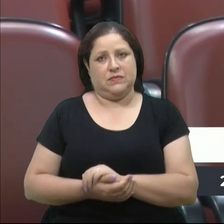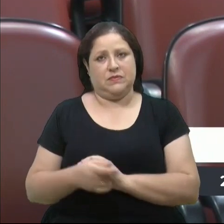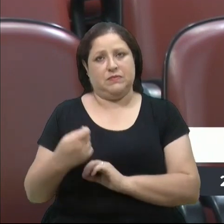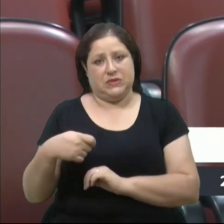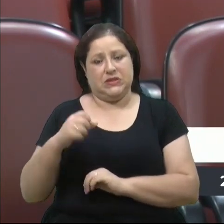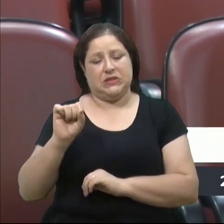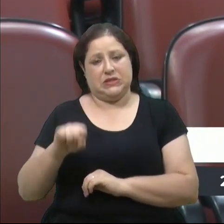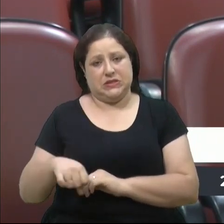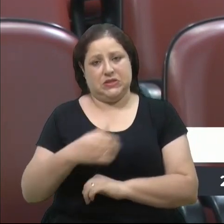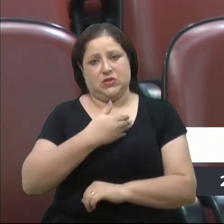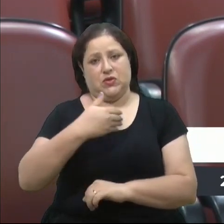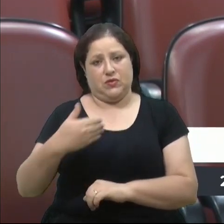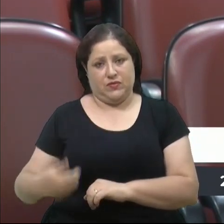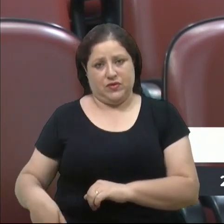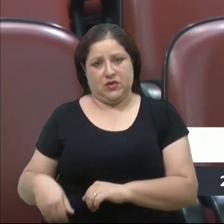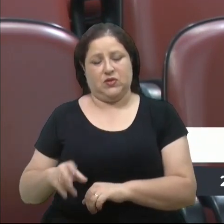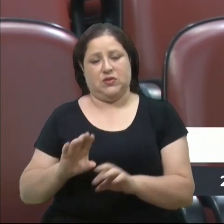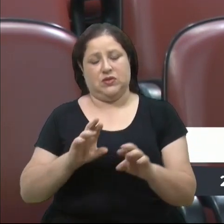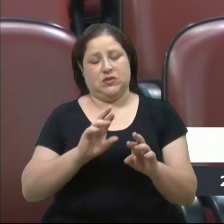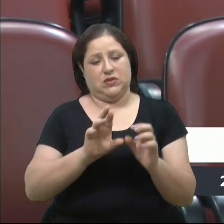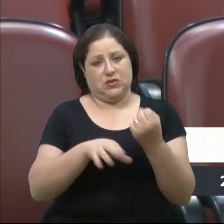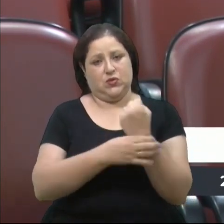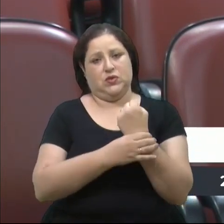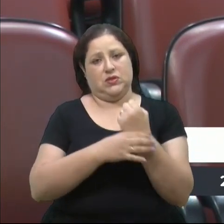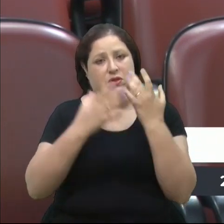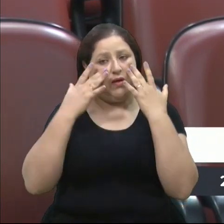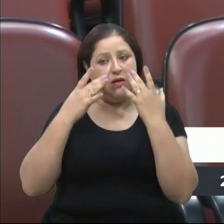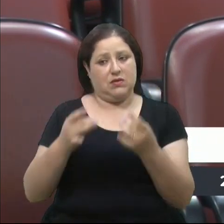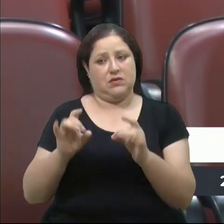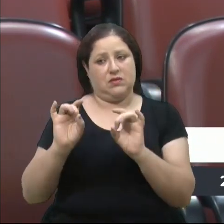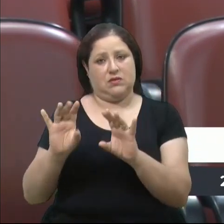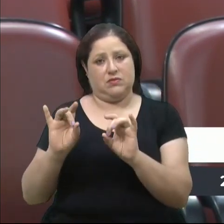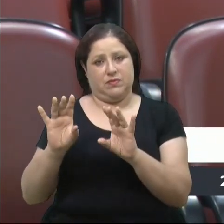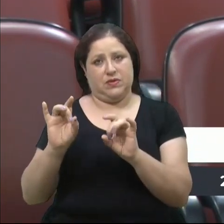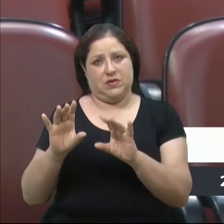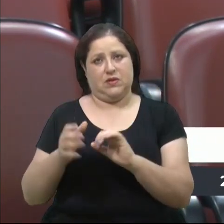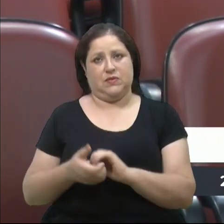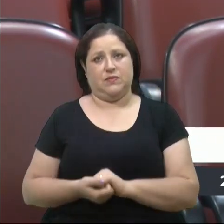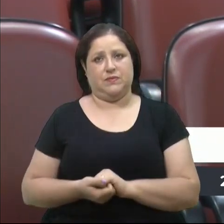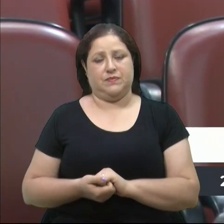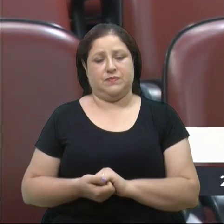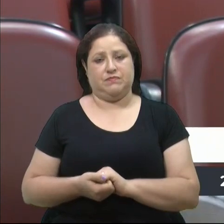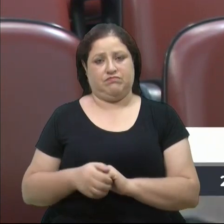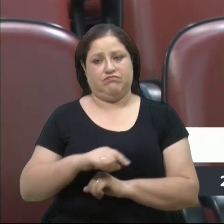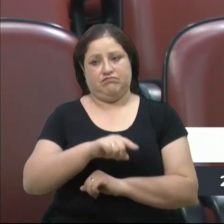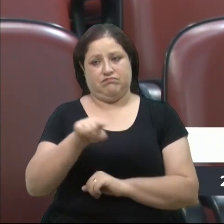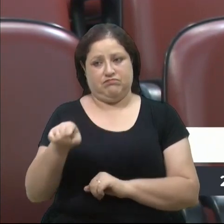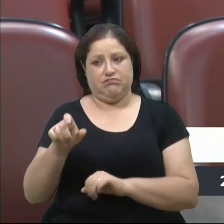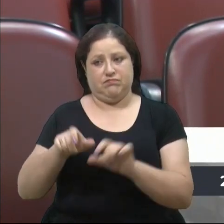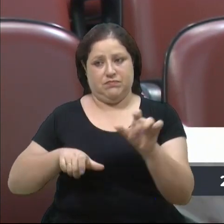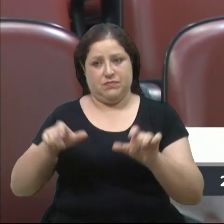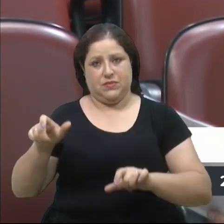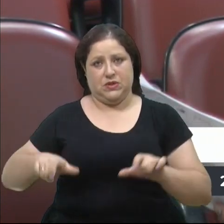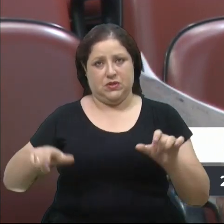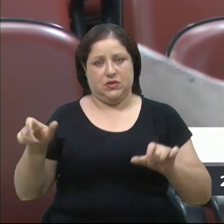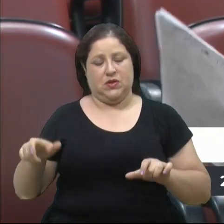poder público, a nossa segurança, dar uma atenção especial nessas pessoas que estão